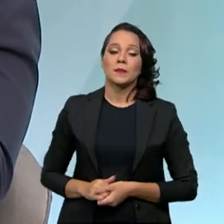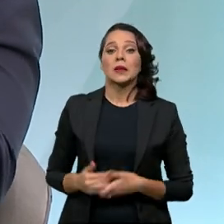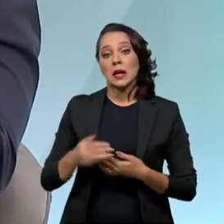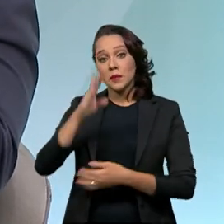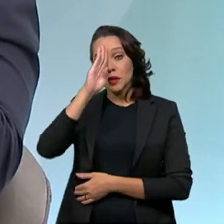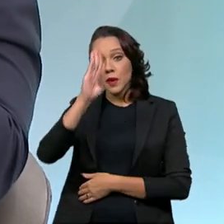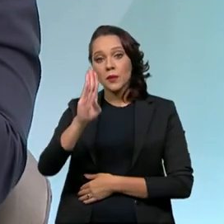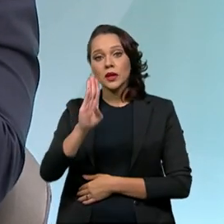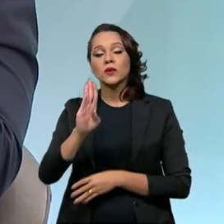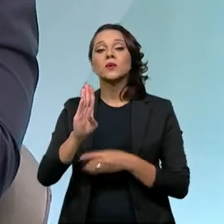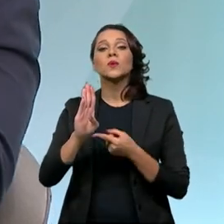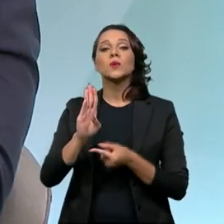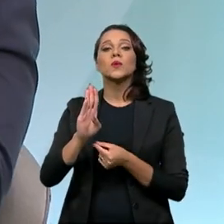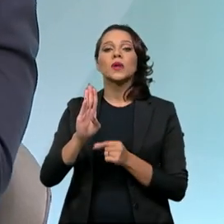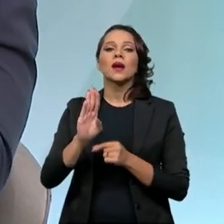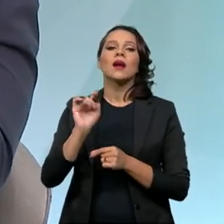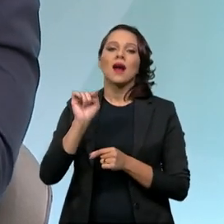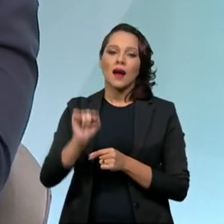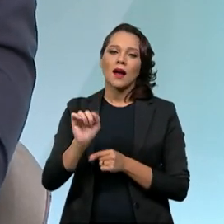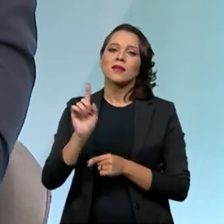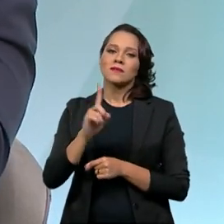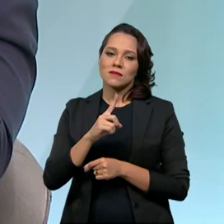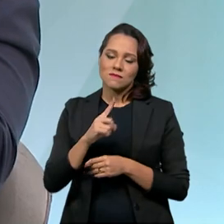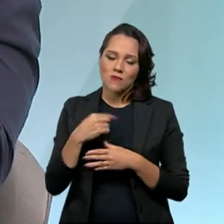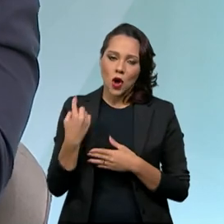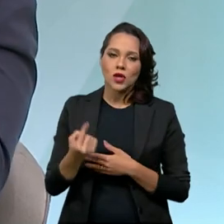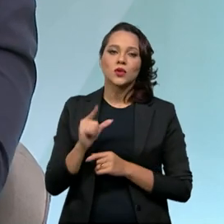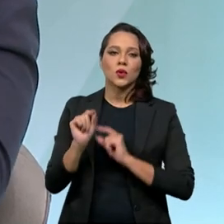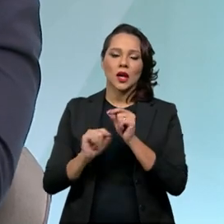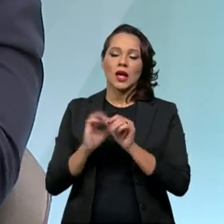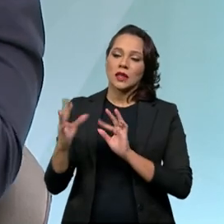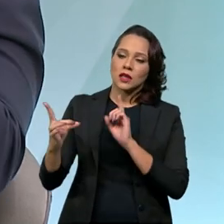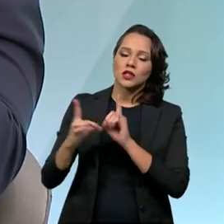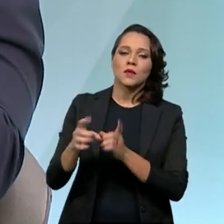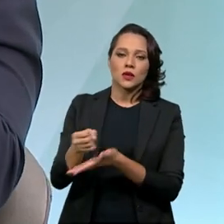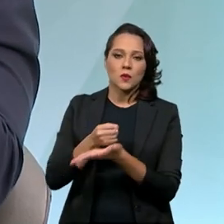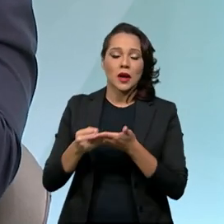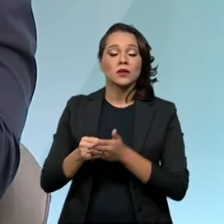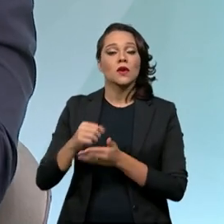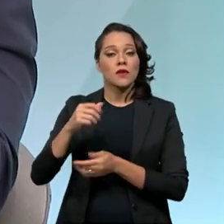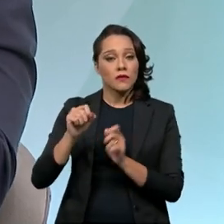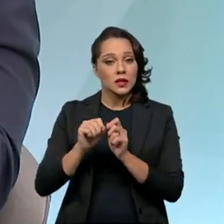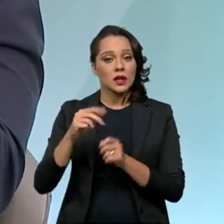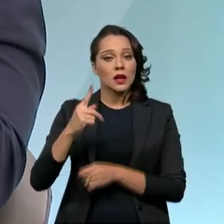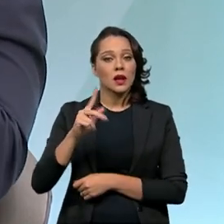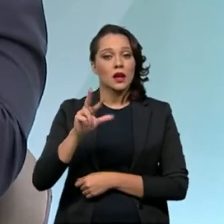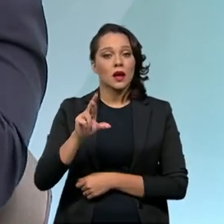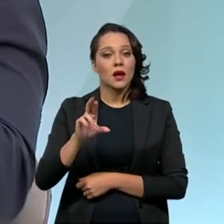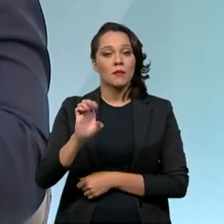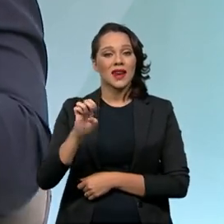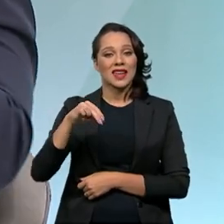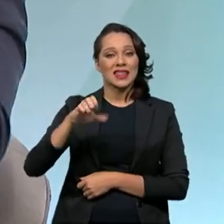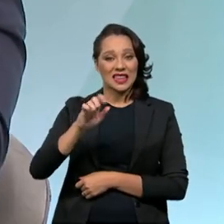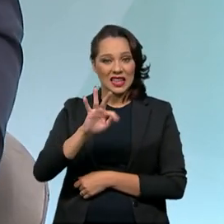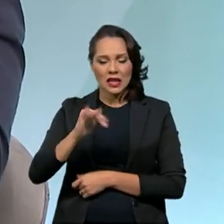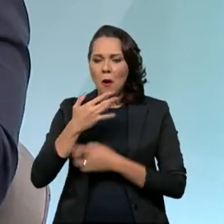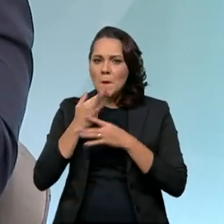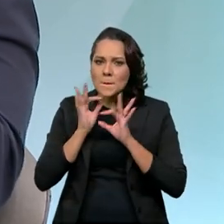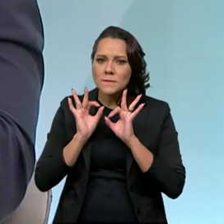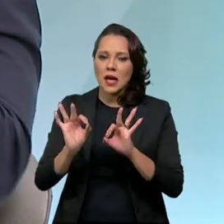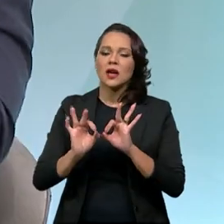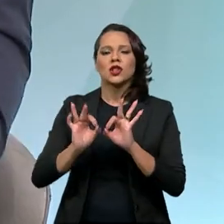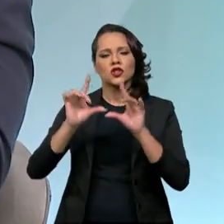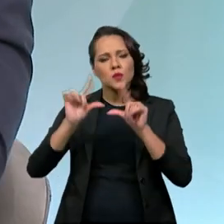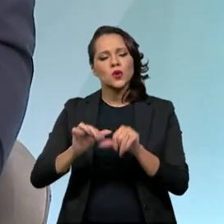principalmente, e aí é da nossa questão, a questão da atenção primária, um pré-natal bem feito, ele diminui em muito